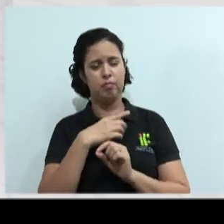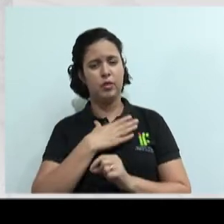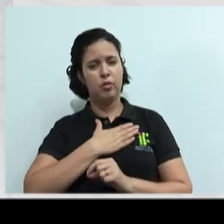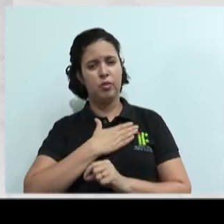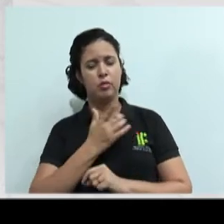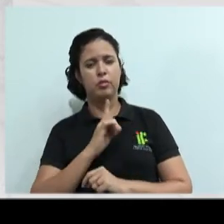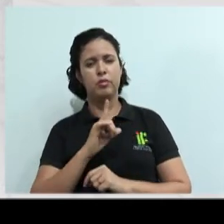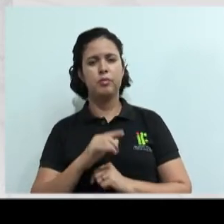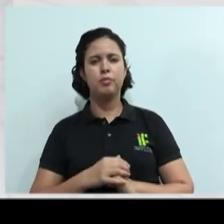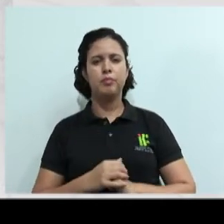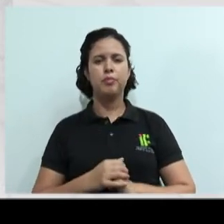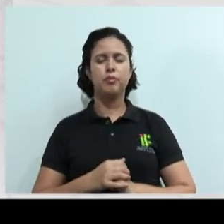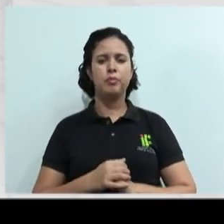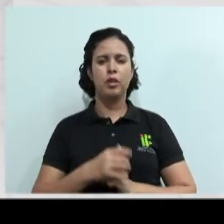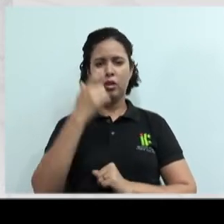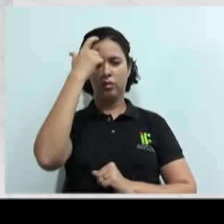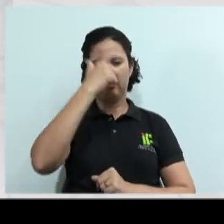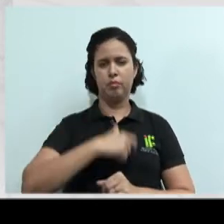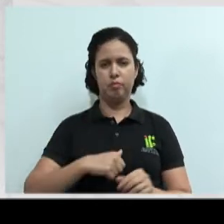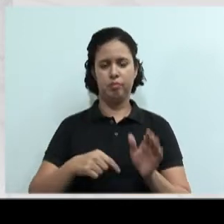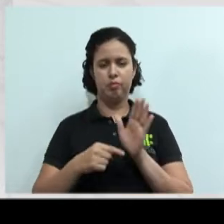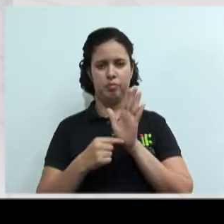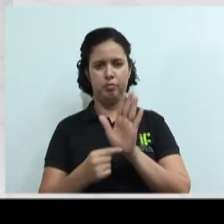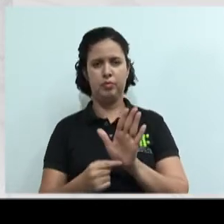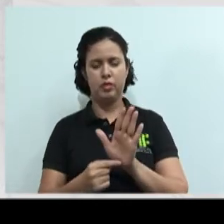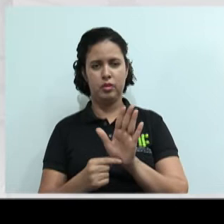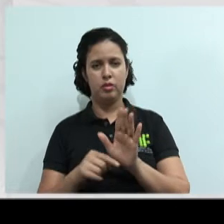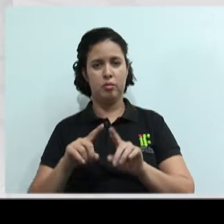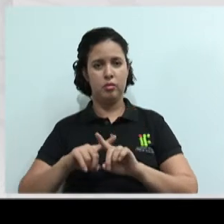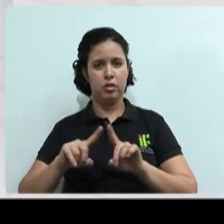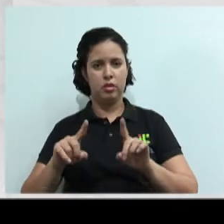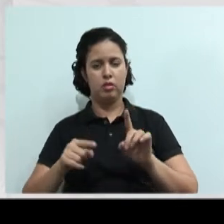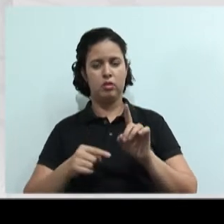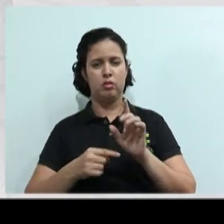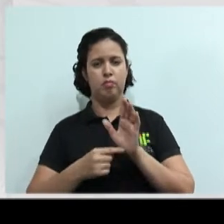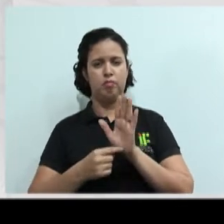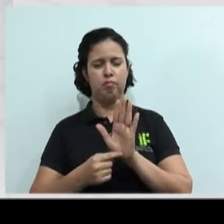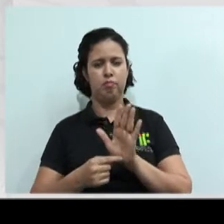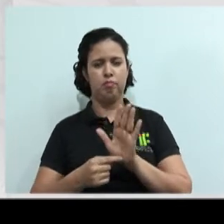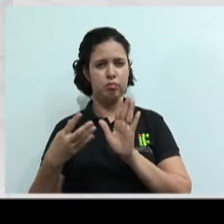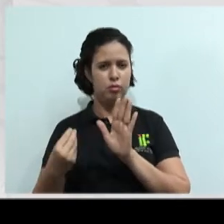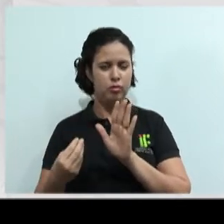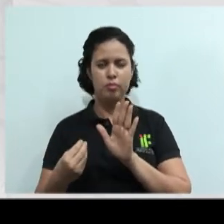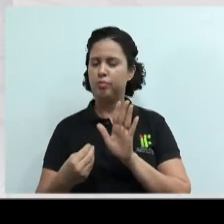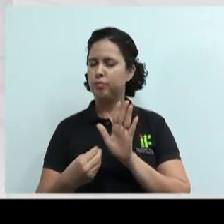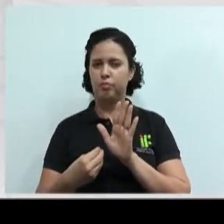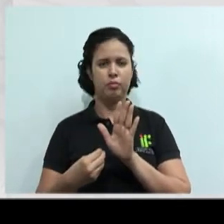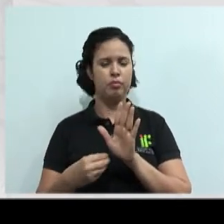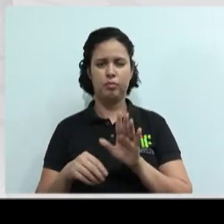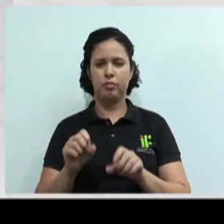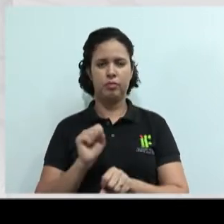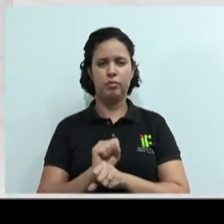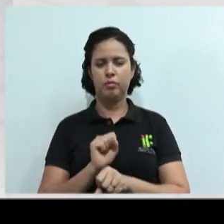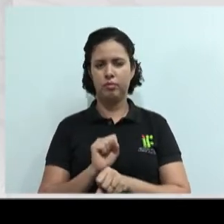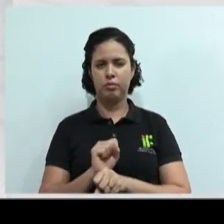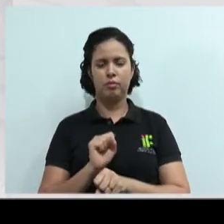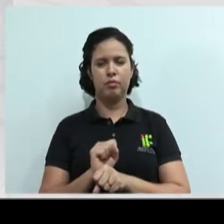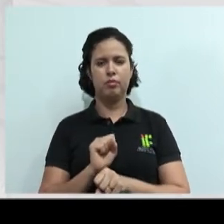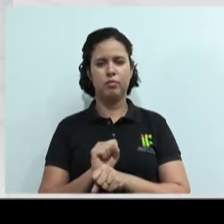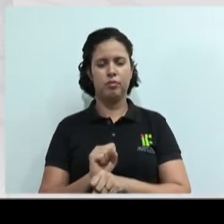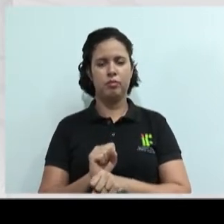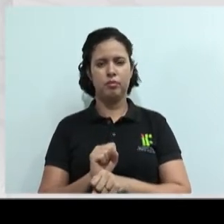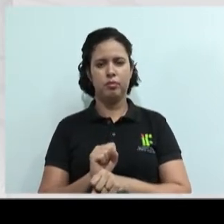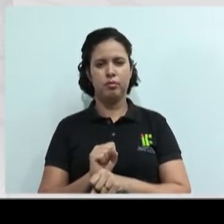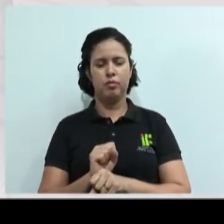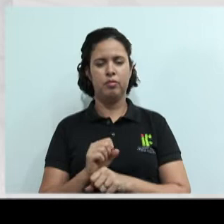Mostre seu lado pessoal, mas não se exponha demasiadamente, não se exponha demais, porque aí você pode acabar perdendo